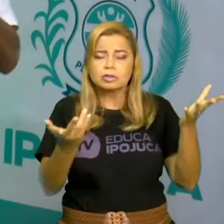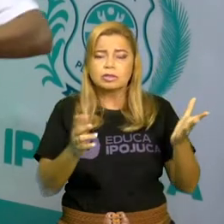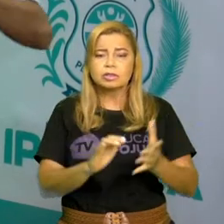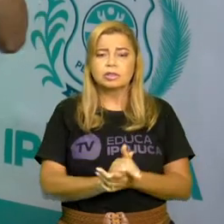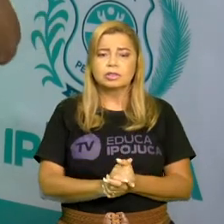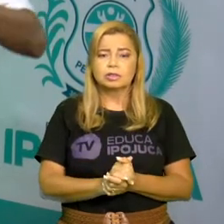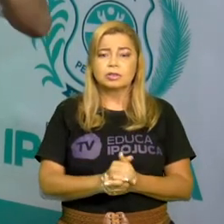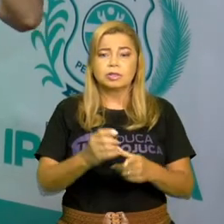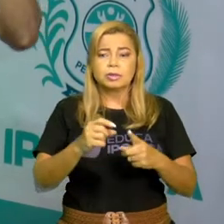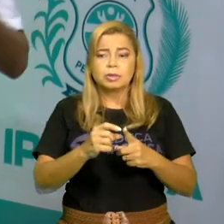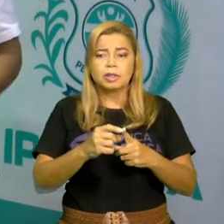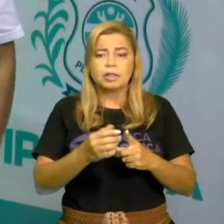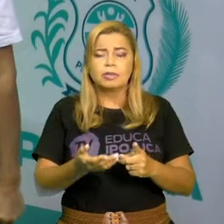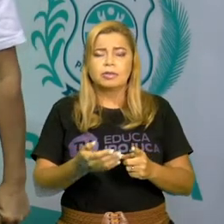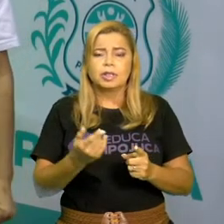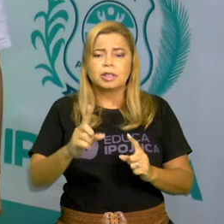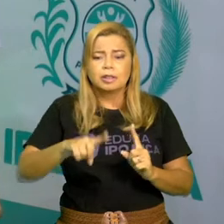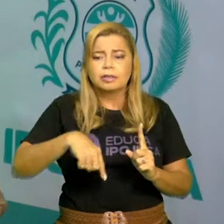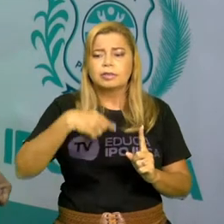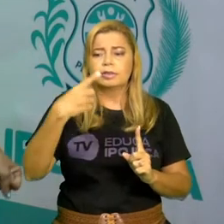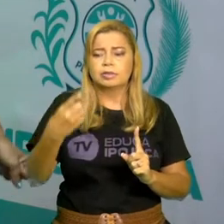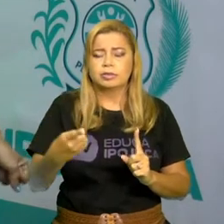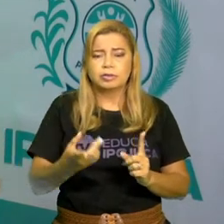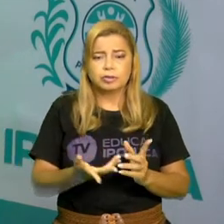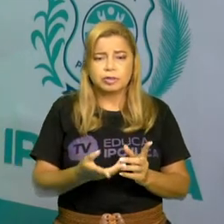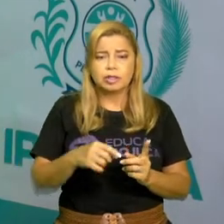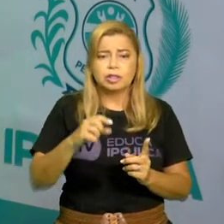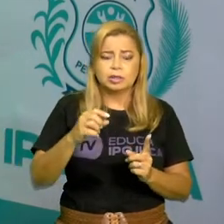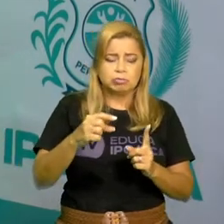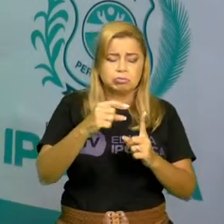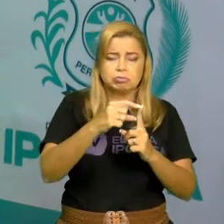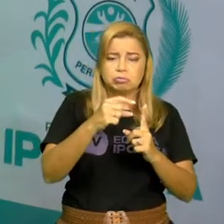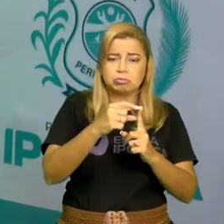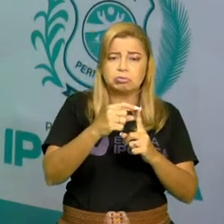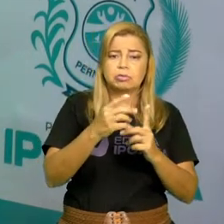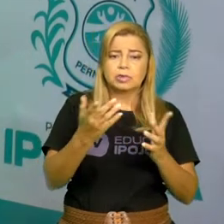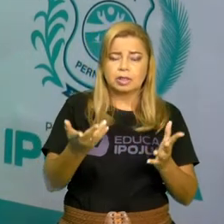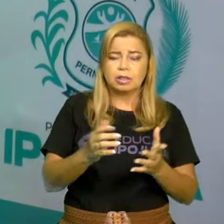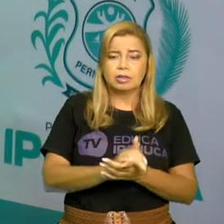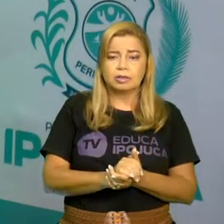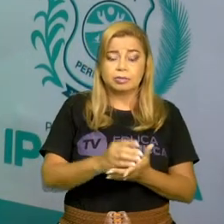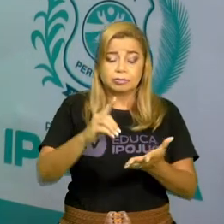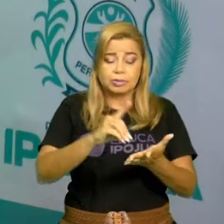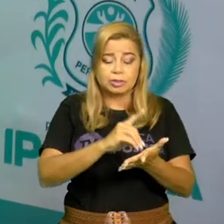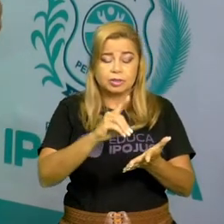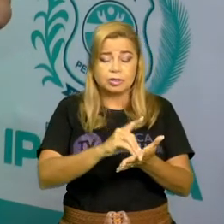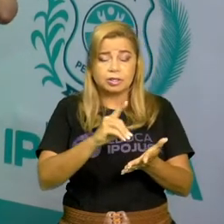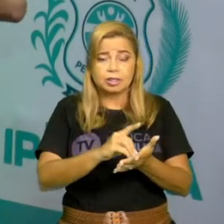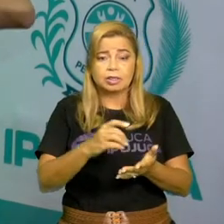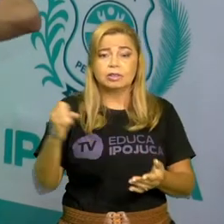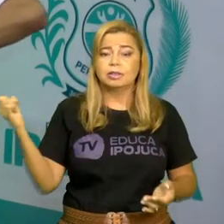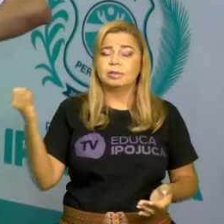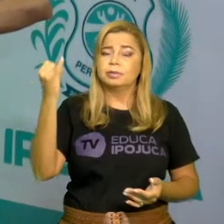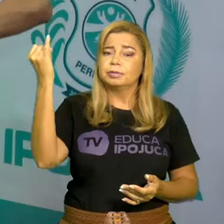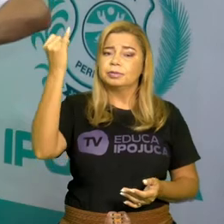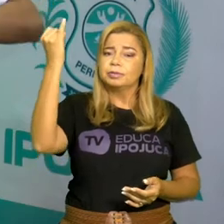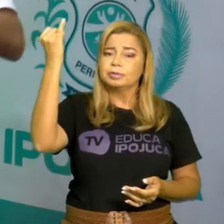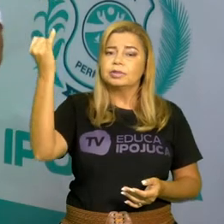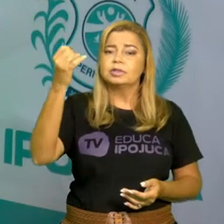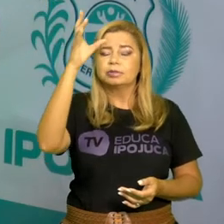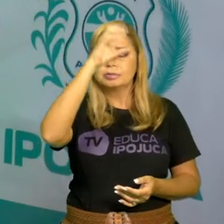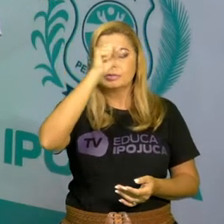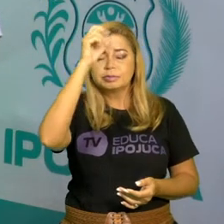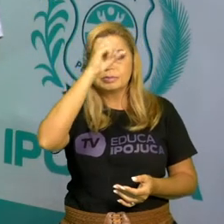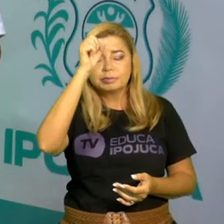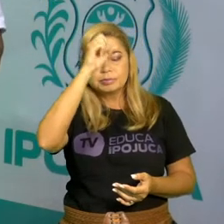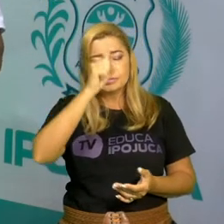Aí o dicionário é um livro bastante importante para o nosso aprendizado. Quando a gente está fazendo